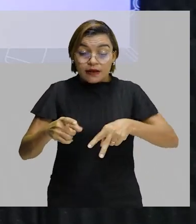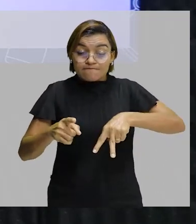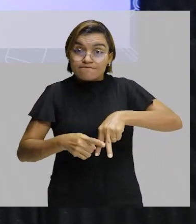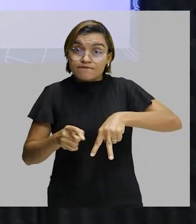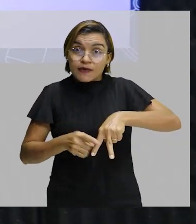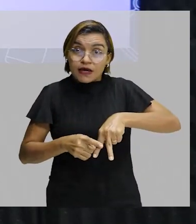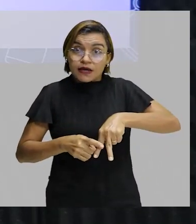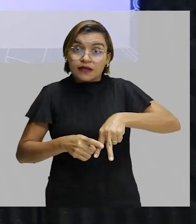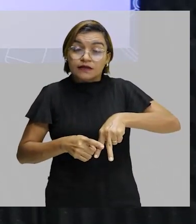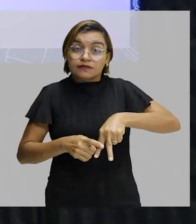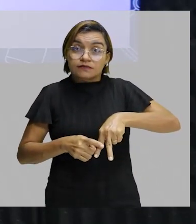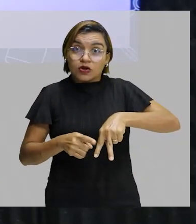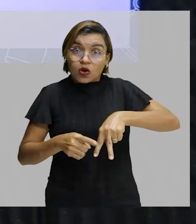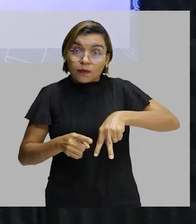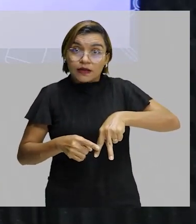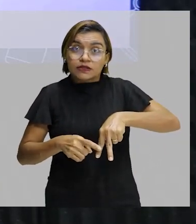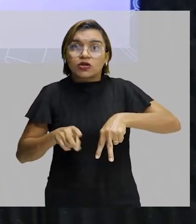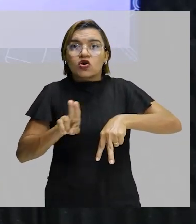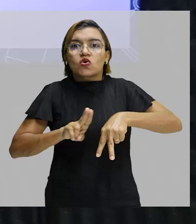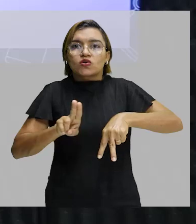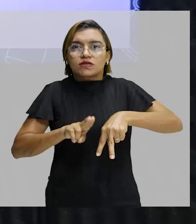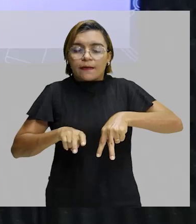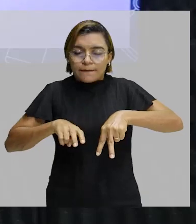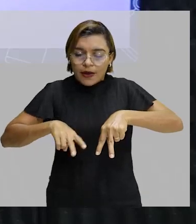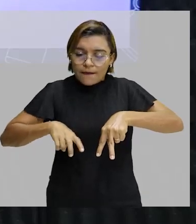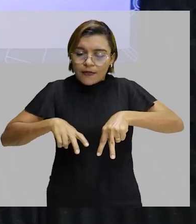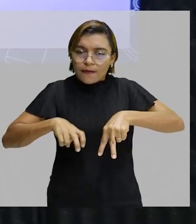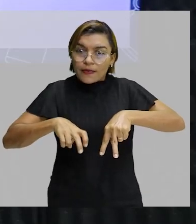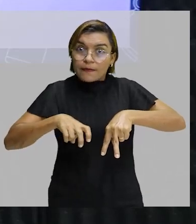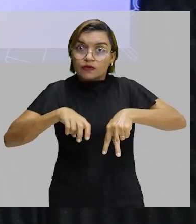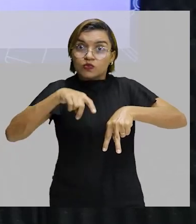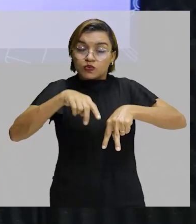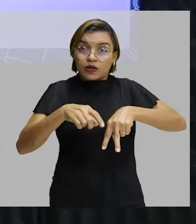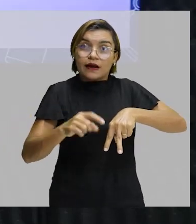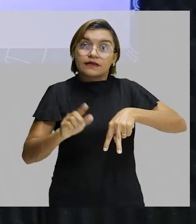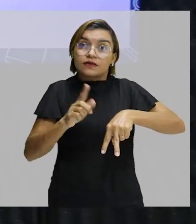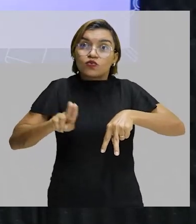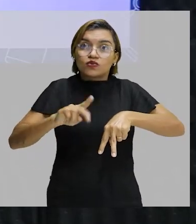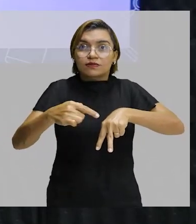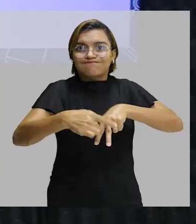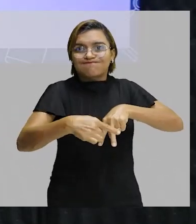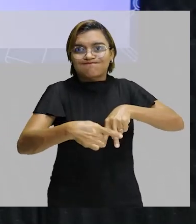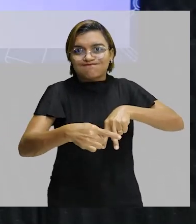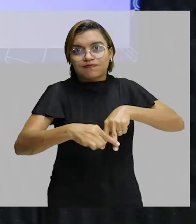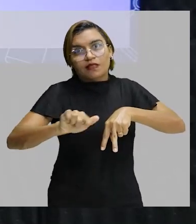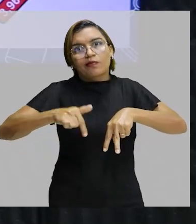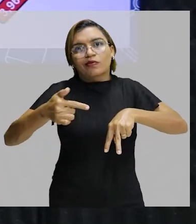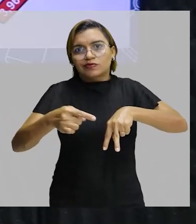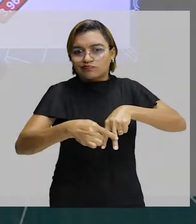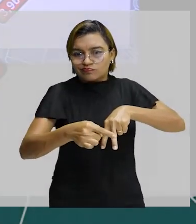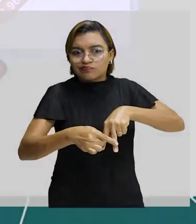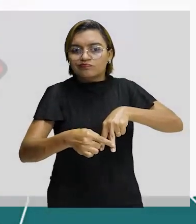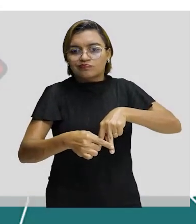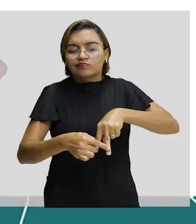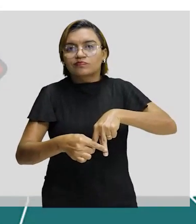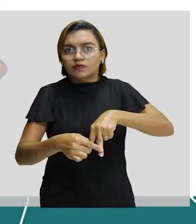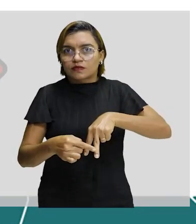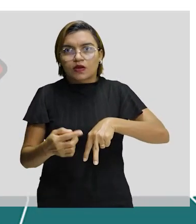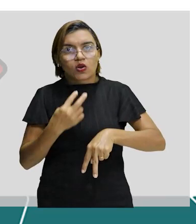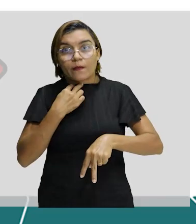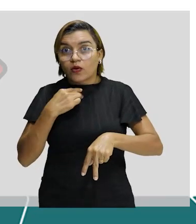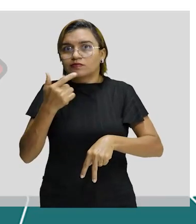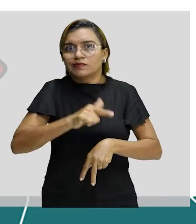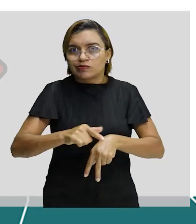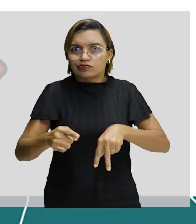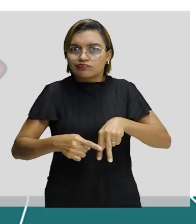iniciou com a esquerda, esquerda, esquerda, direita, e vence aquele que saltar o mais distante possível. Aí